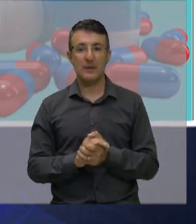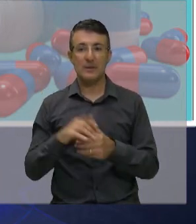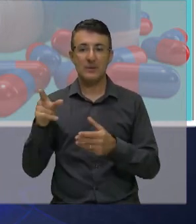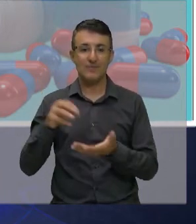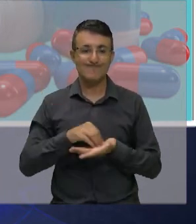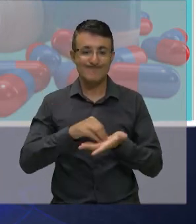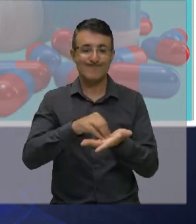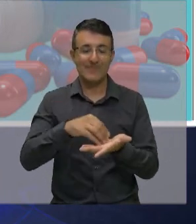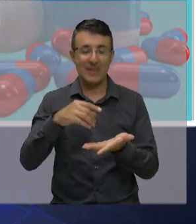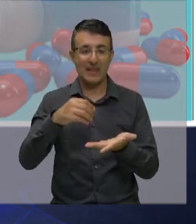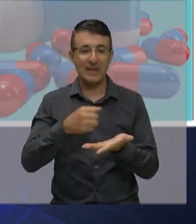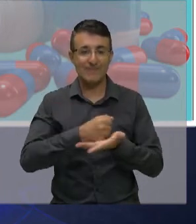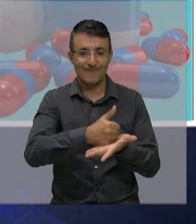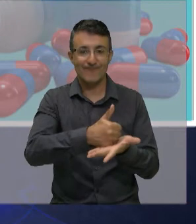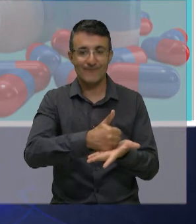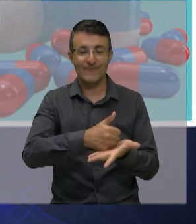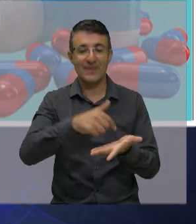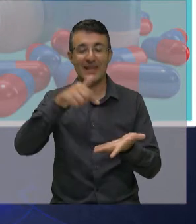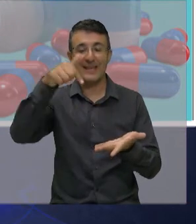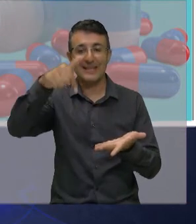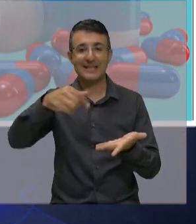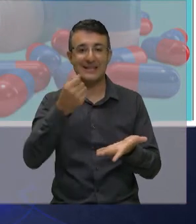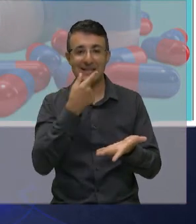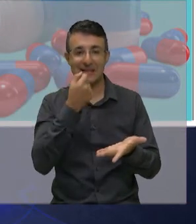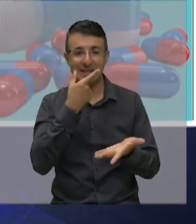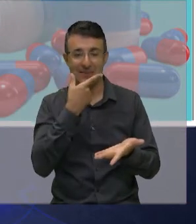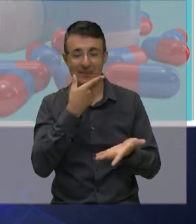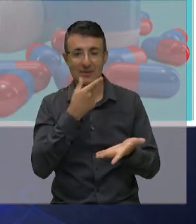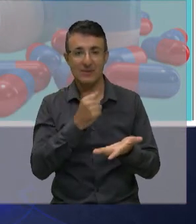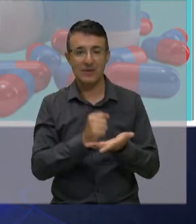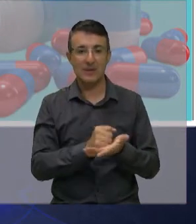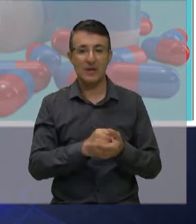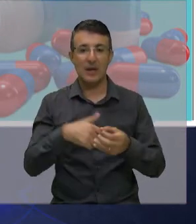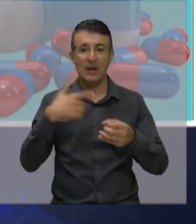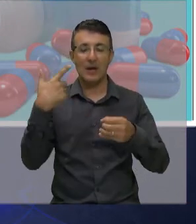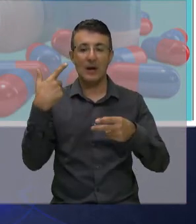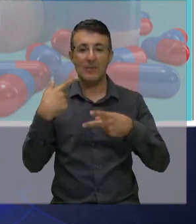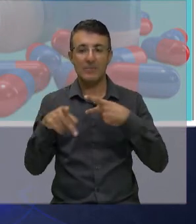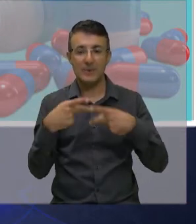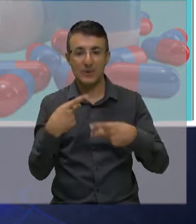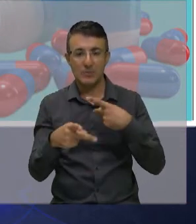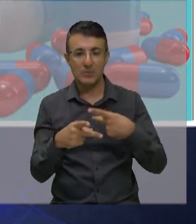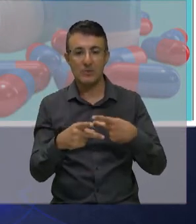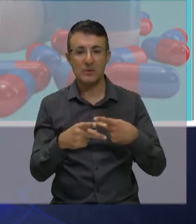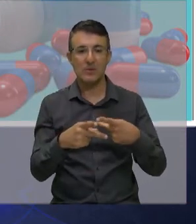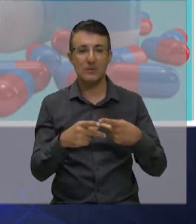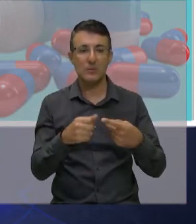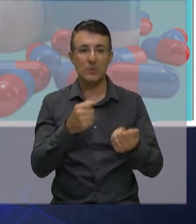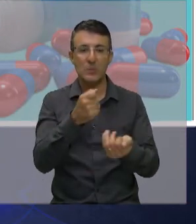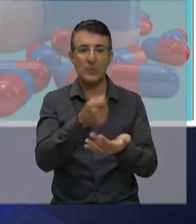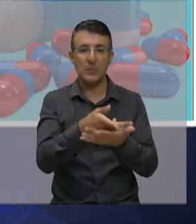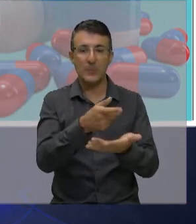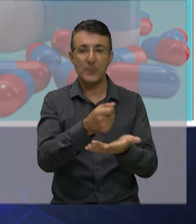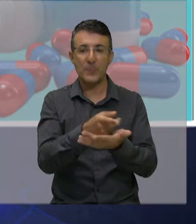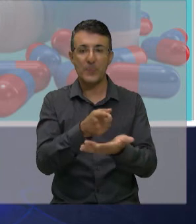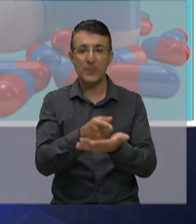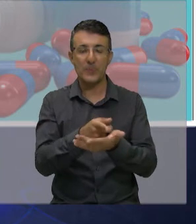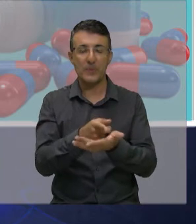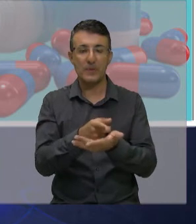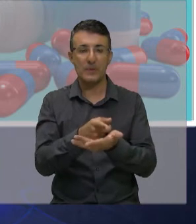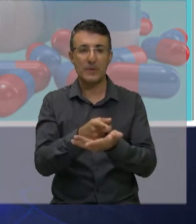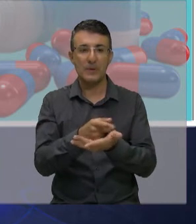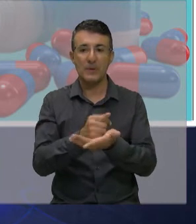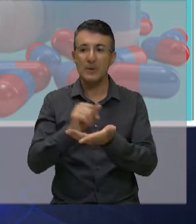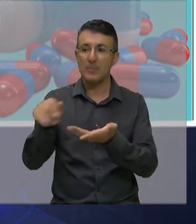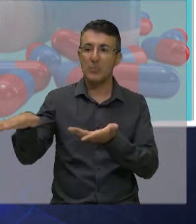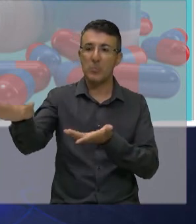miocárdio pelo poder público e o projeto está em tramitação e aguardamos também que ele venha para a